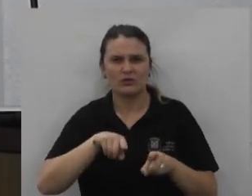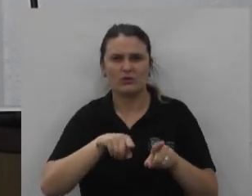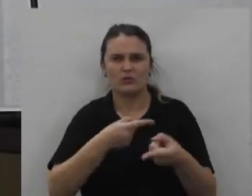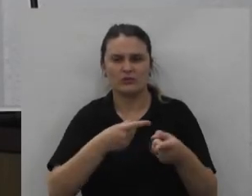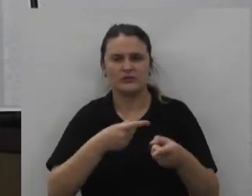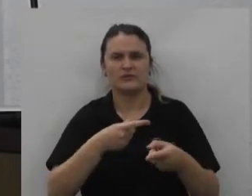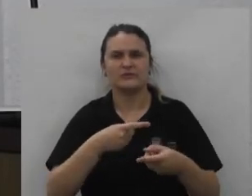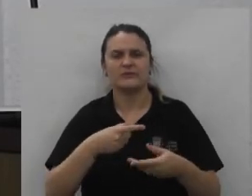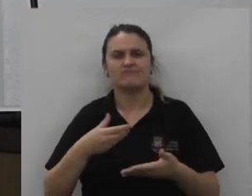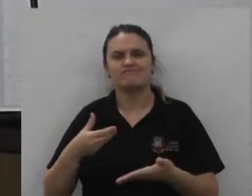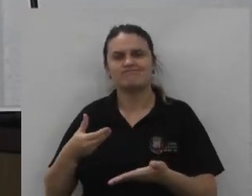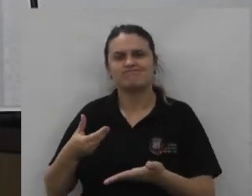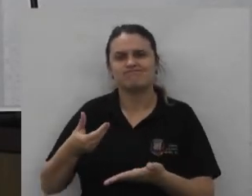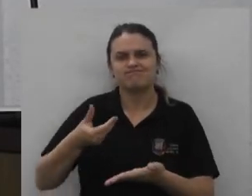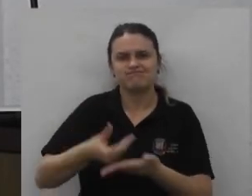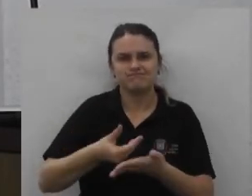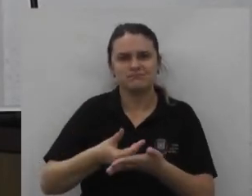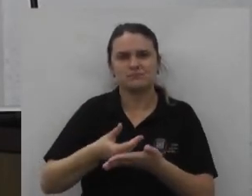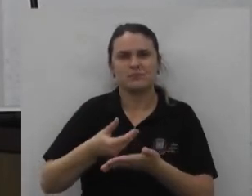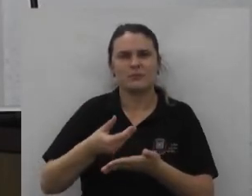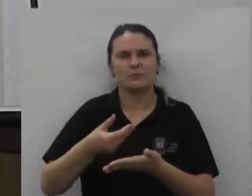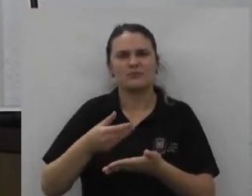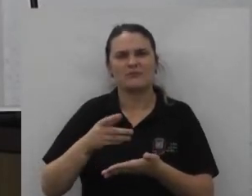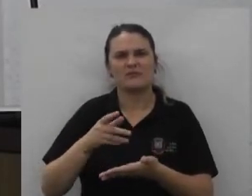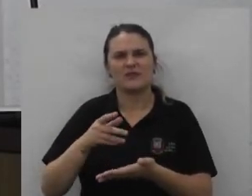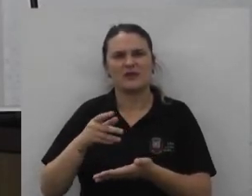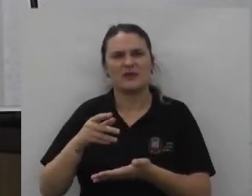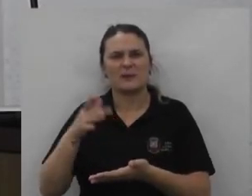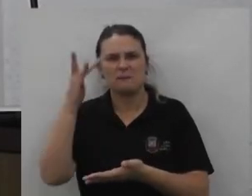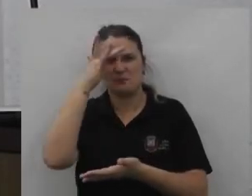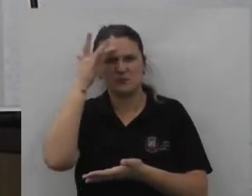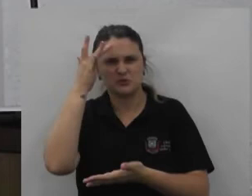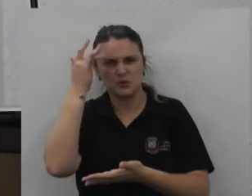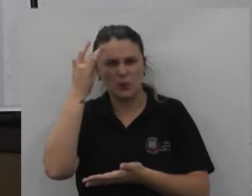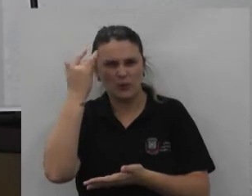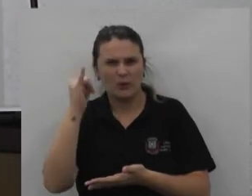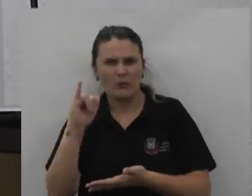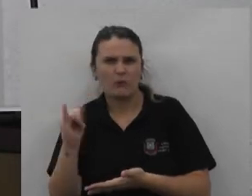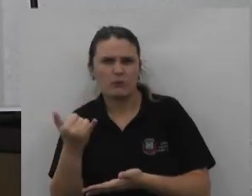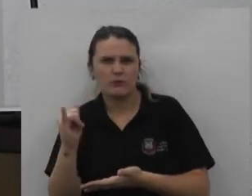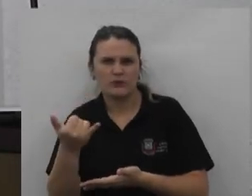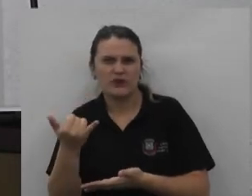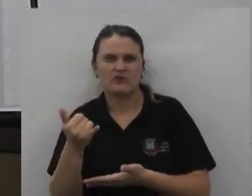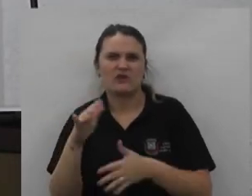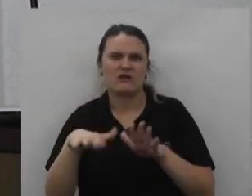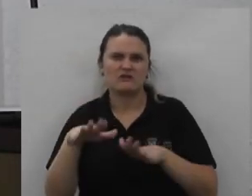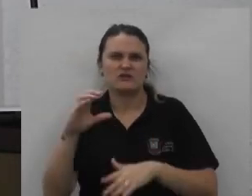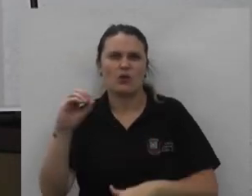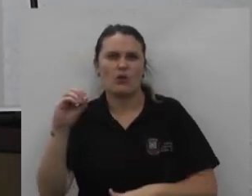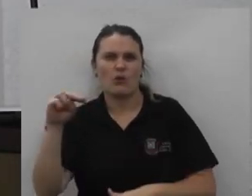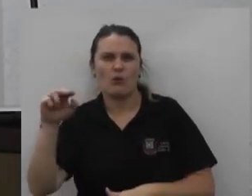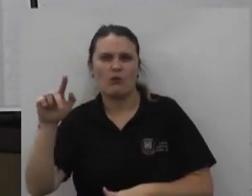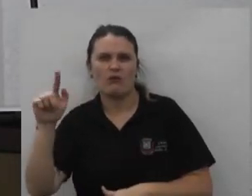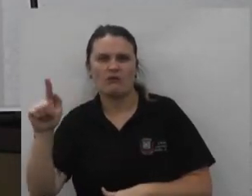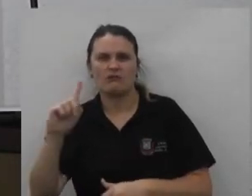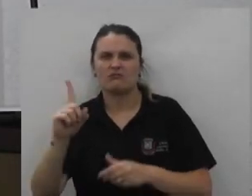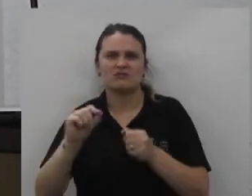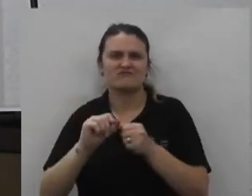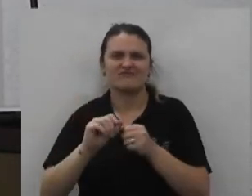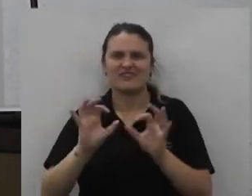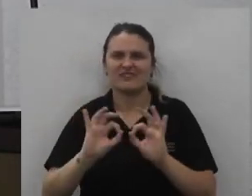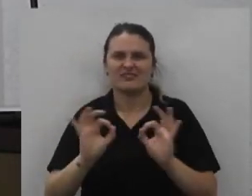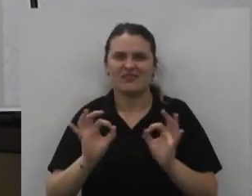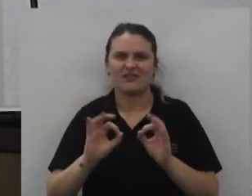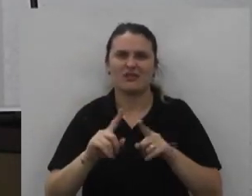o repasse de verbas para verdadeiros parasitas que são muitas ONGs que não produzem